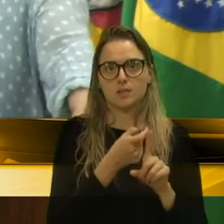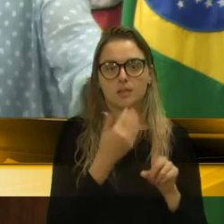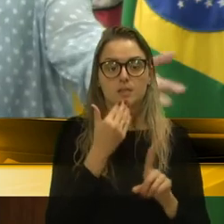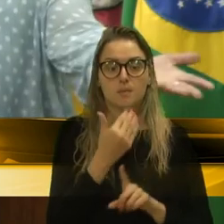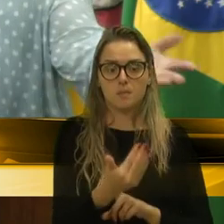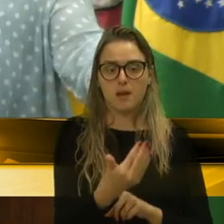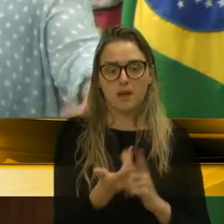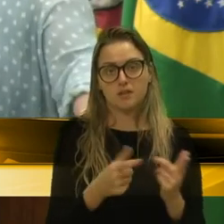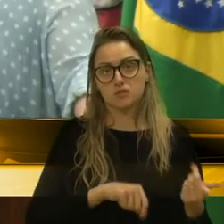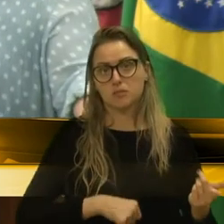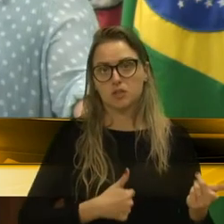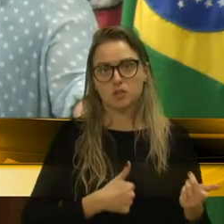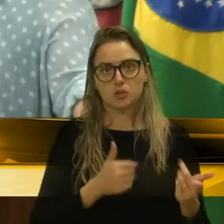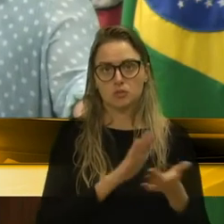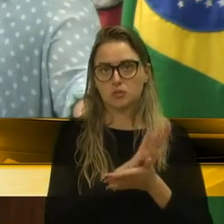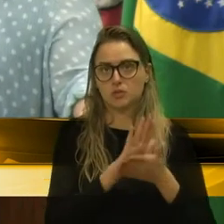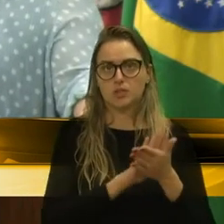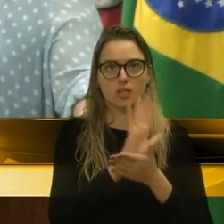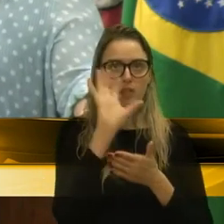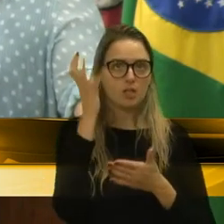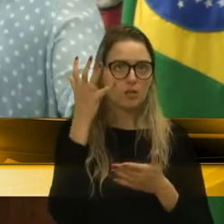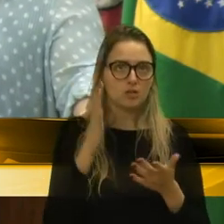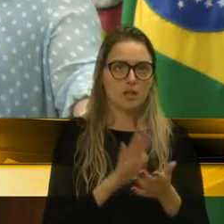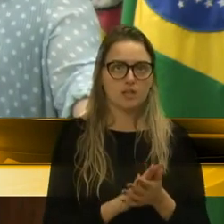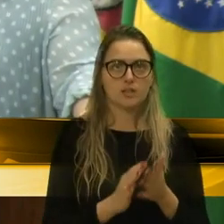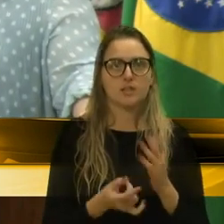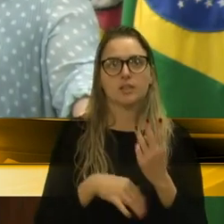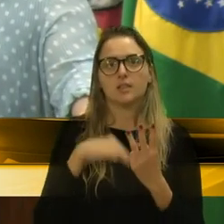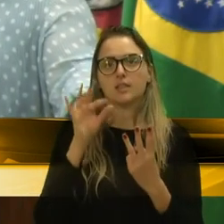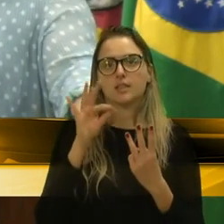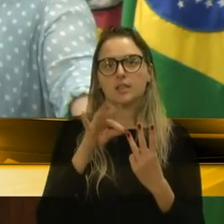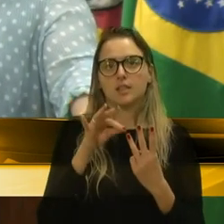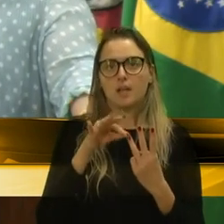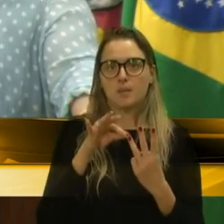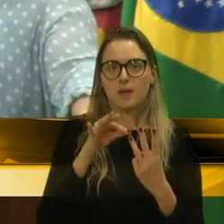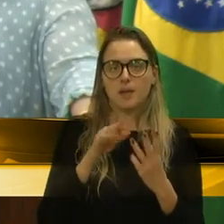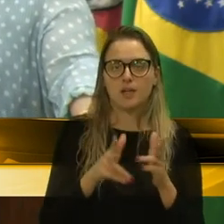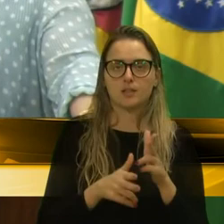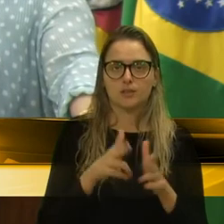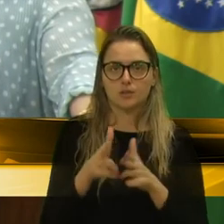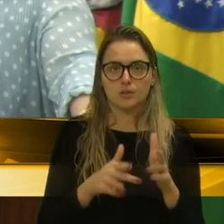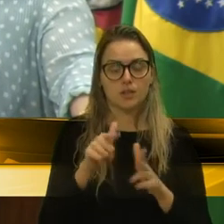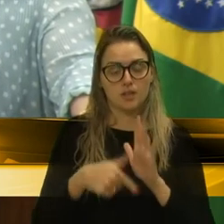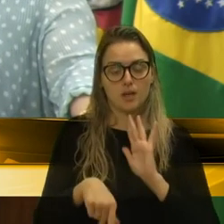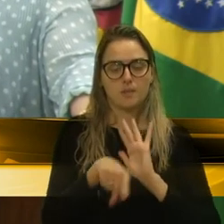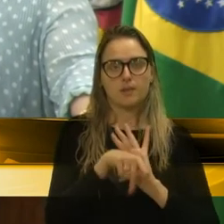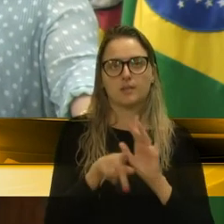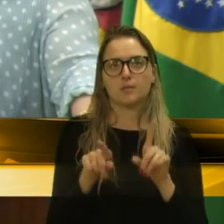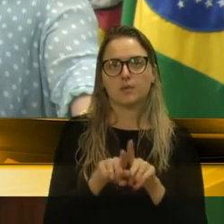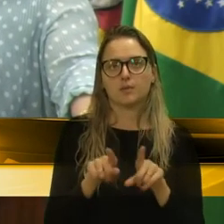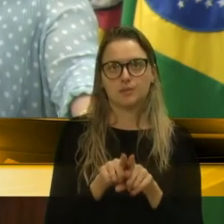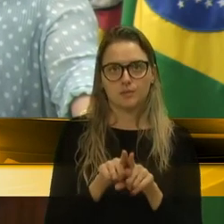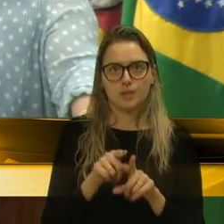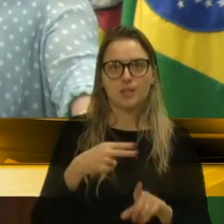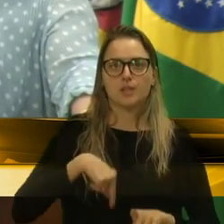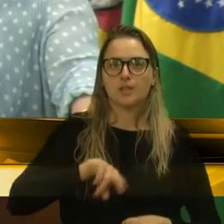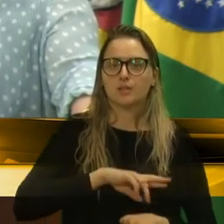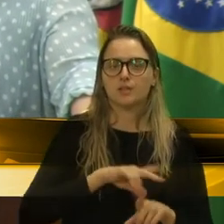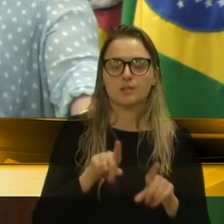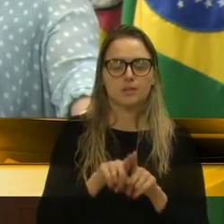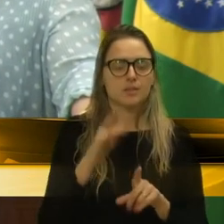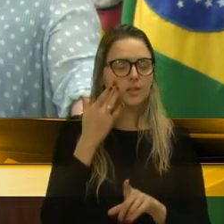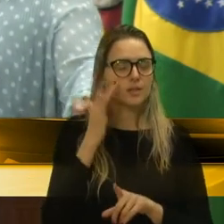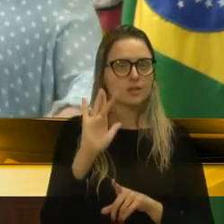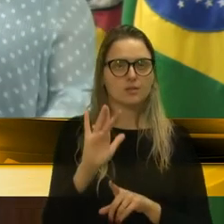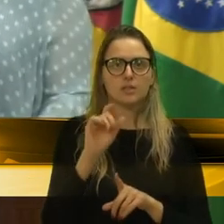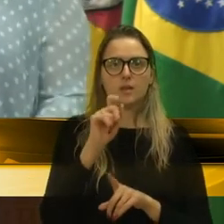providências e nada. E a estação, que é nosso patrimônio também. Nós também não sabemos mais